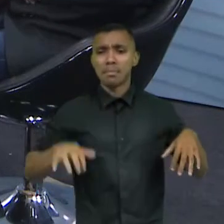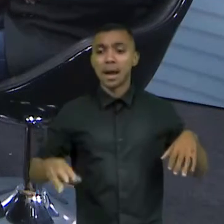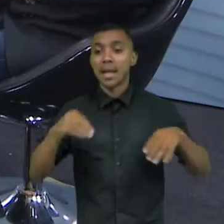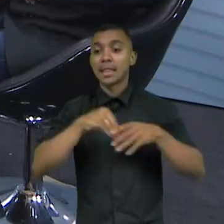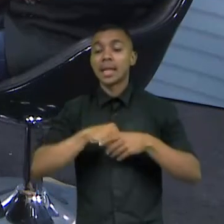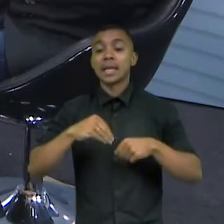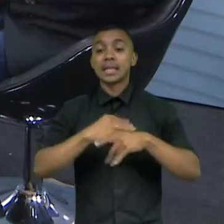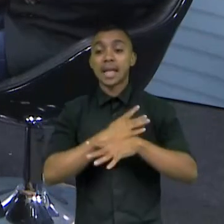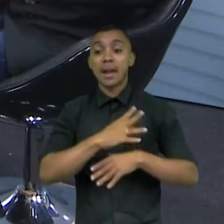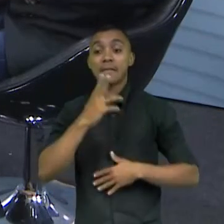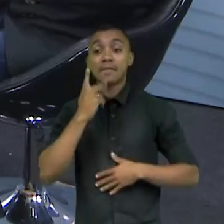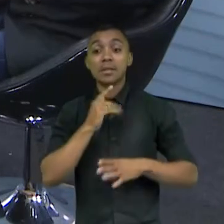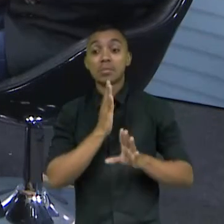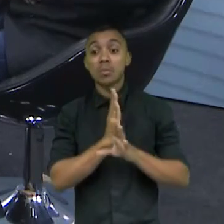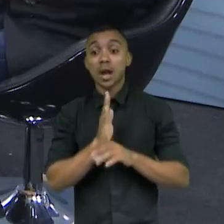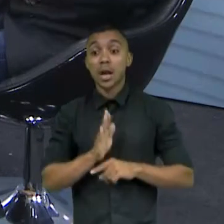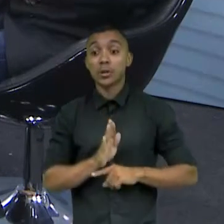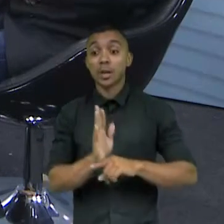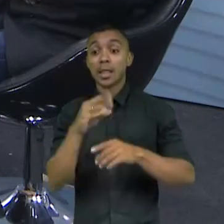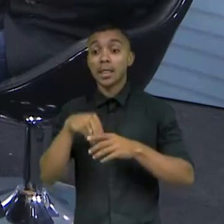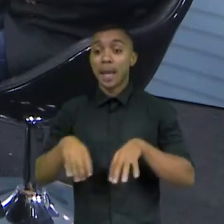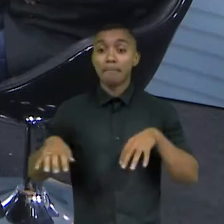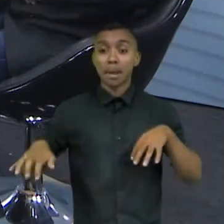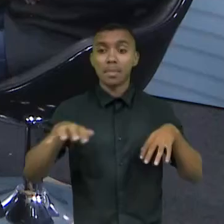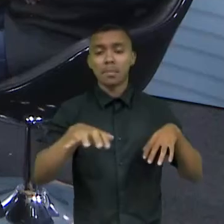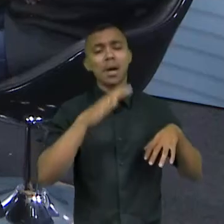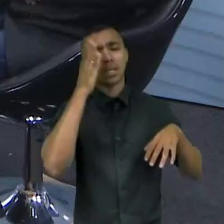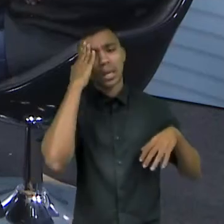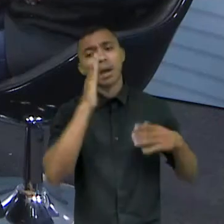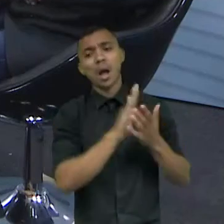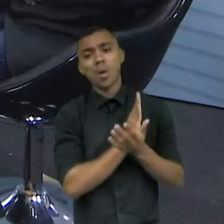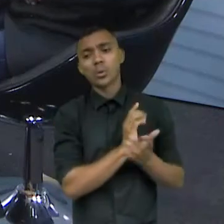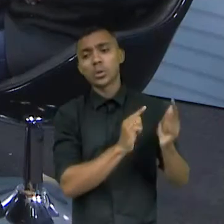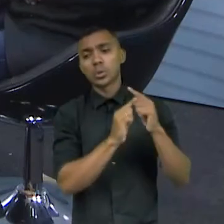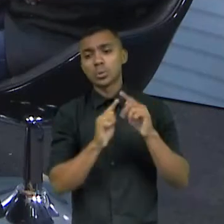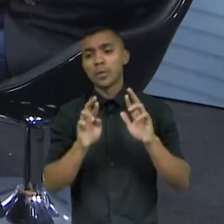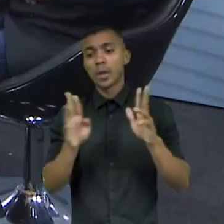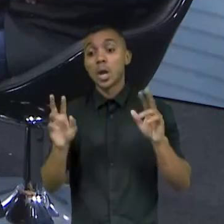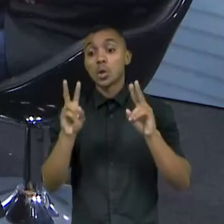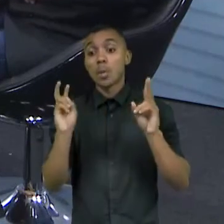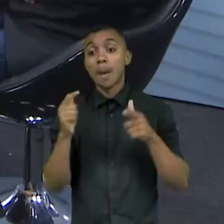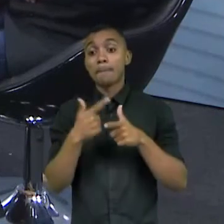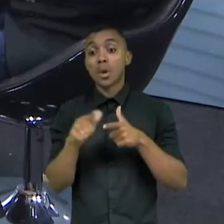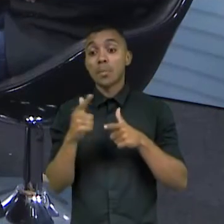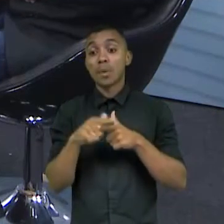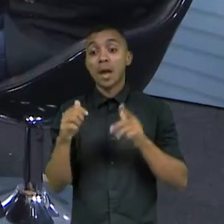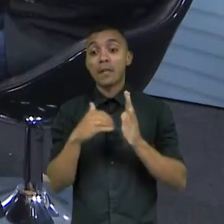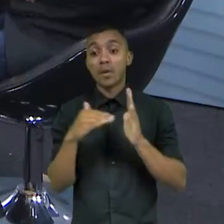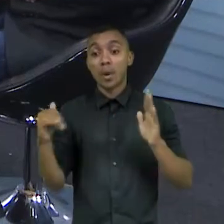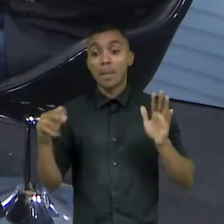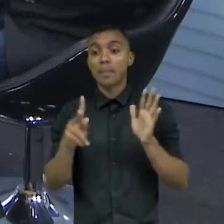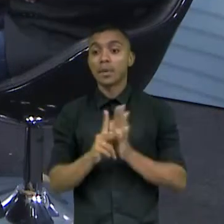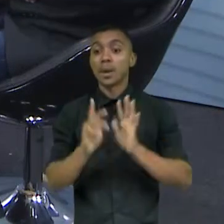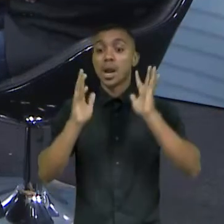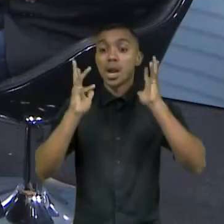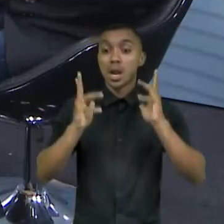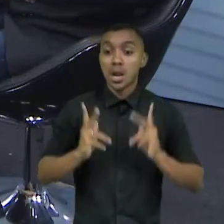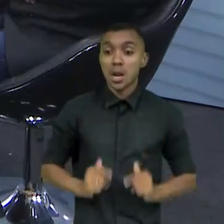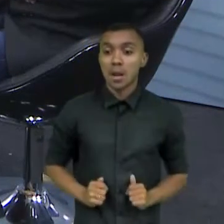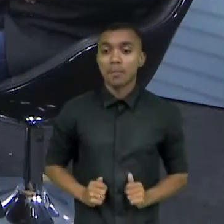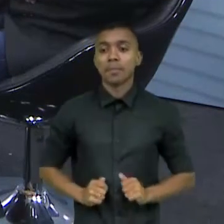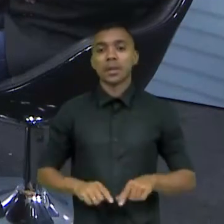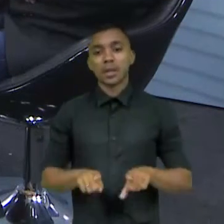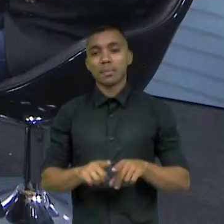que resolvam em seus territórios, talvez de formas diferentes, o problema da fome. De forma autossustentável e de forma